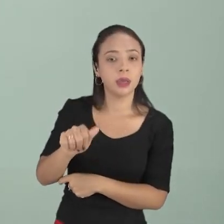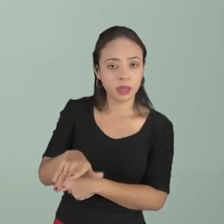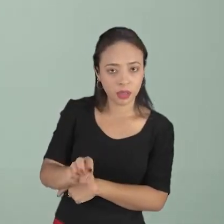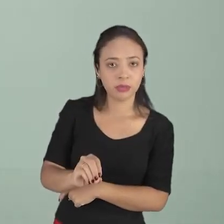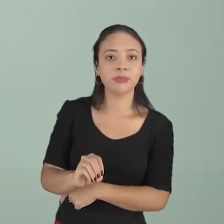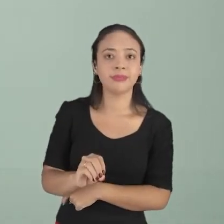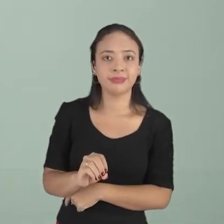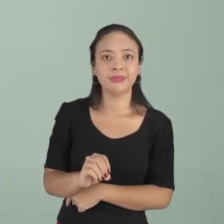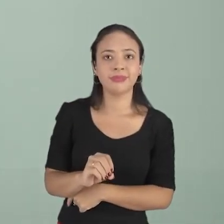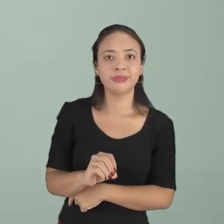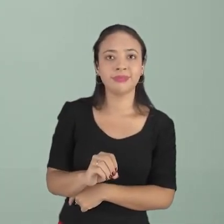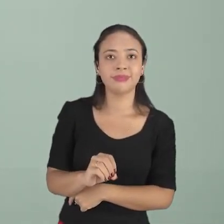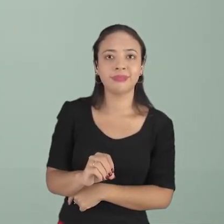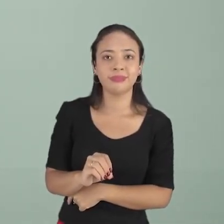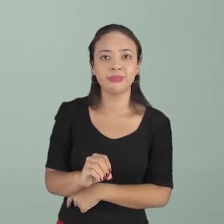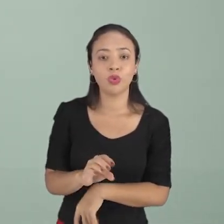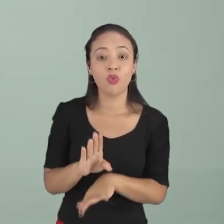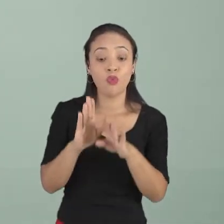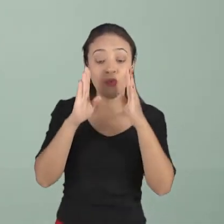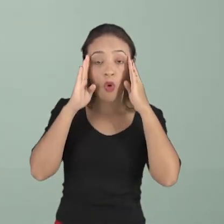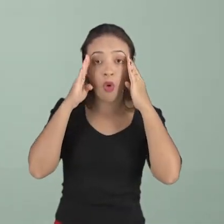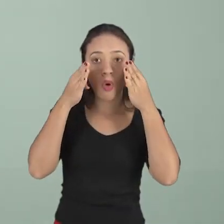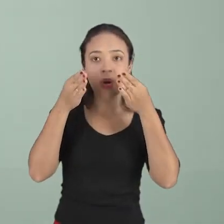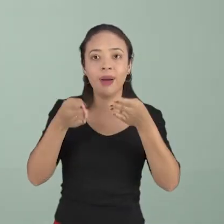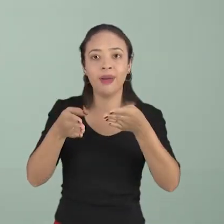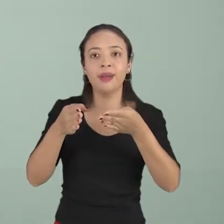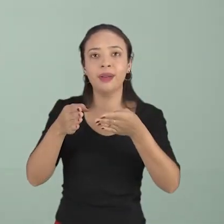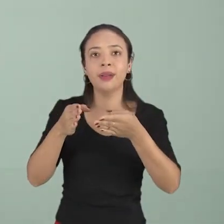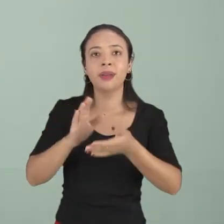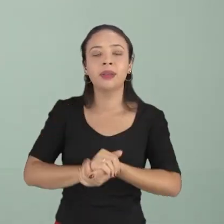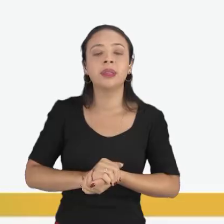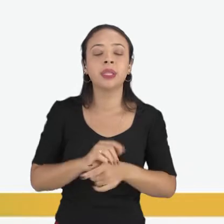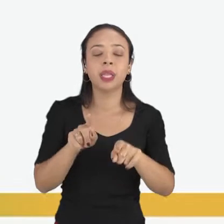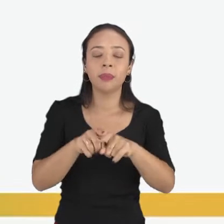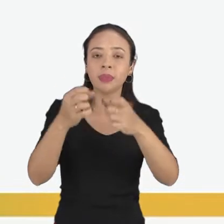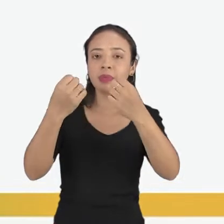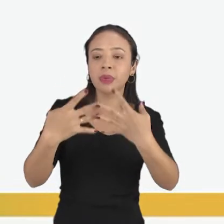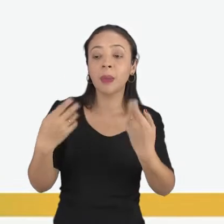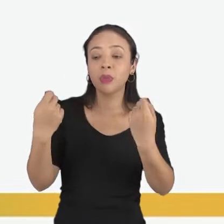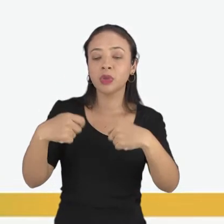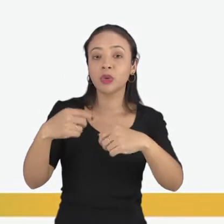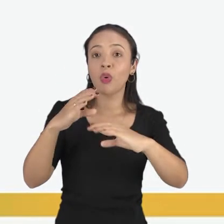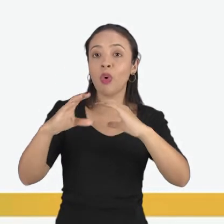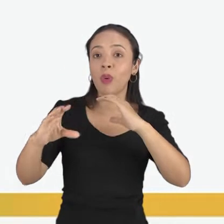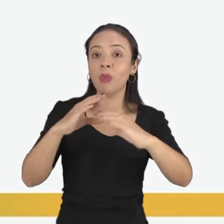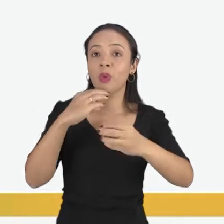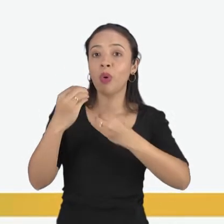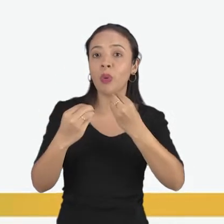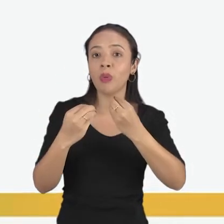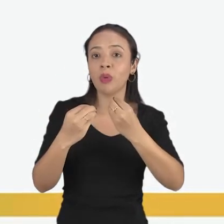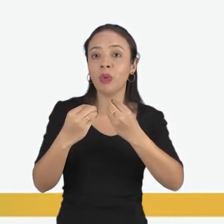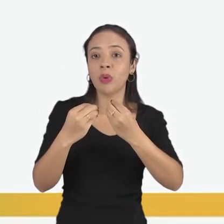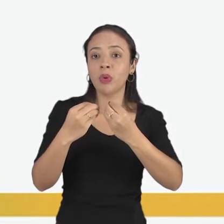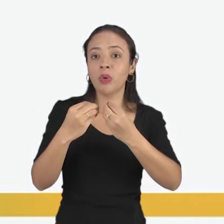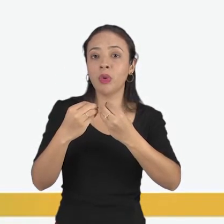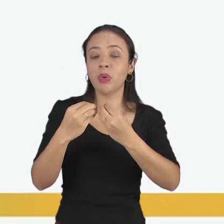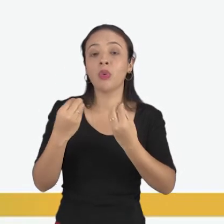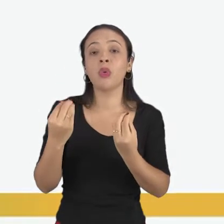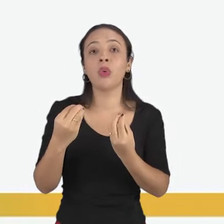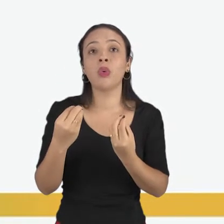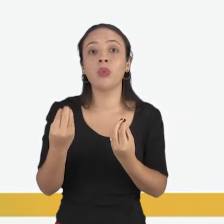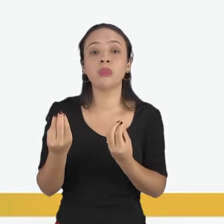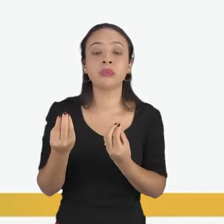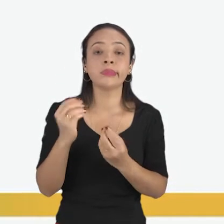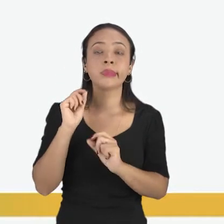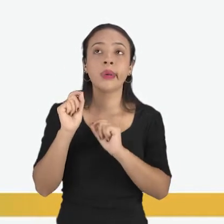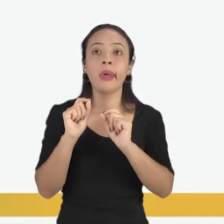mas o Espiritismo enfatiza isso. E eles dizem que podem se comunicar com Espíritos desencarnados.